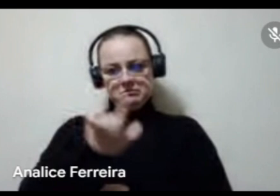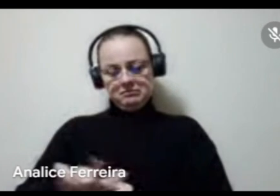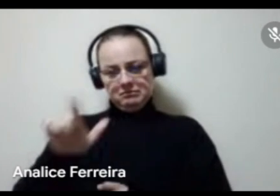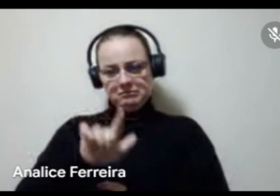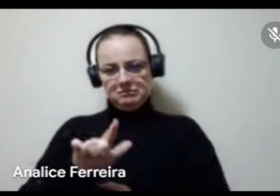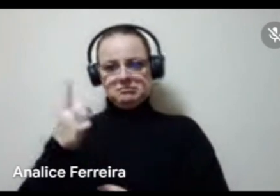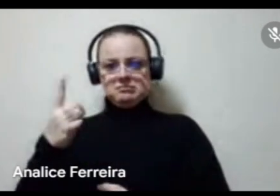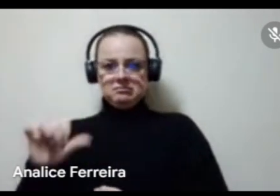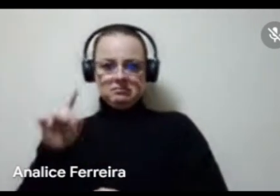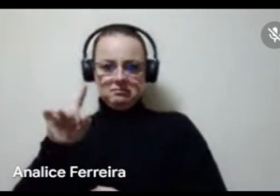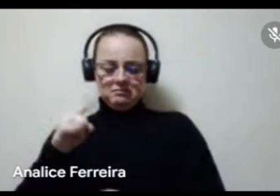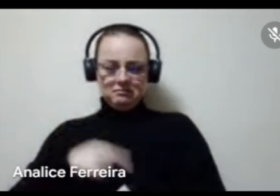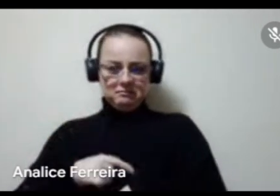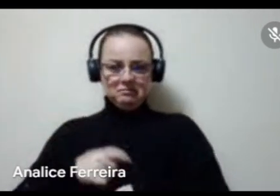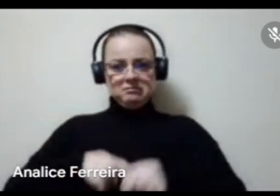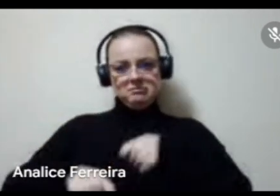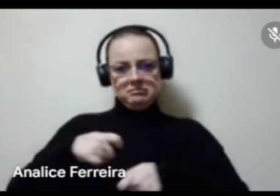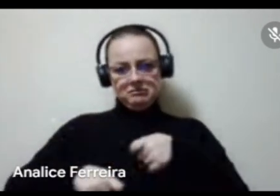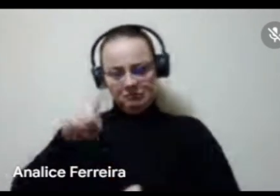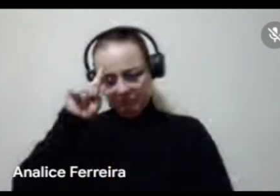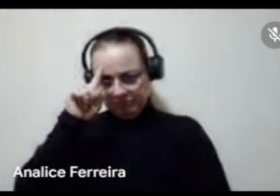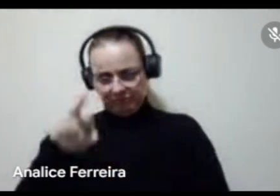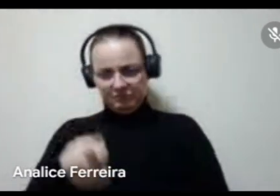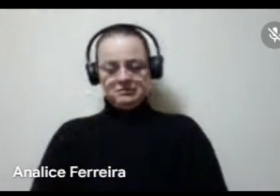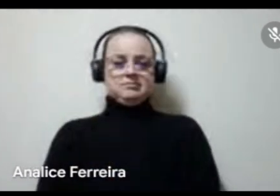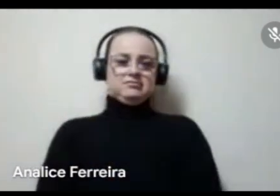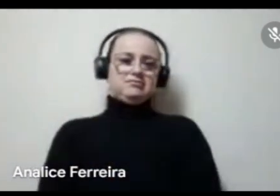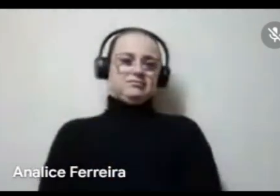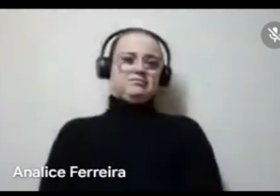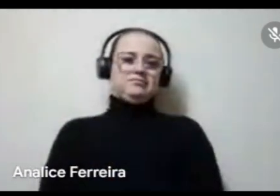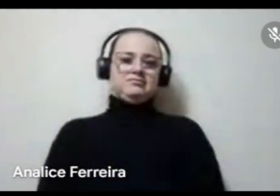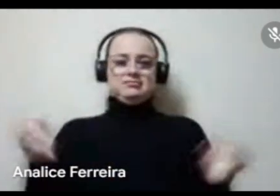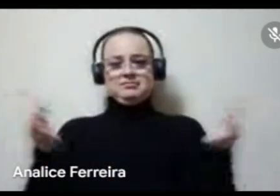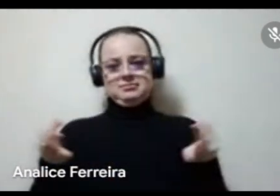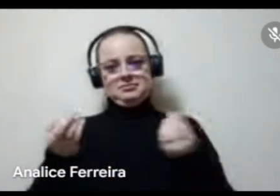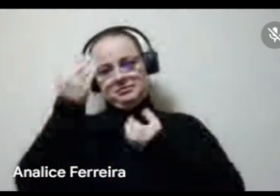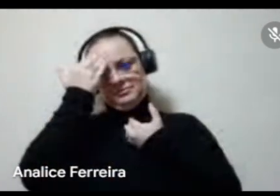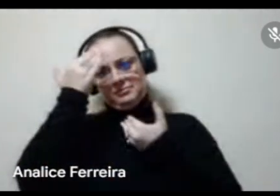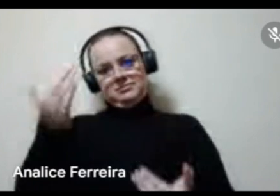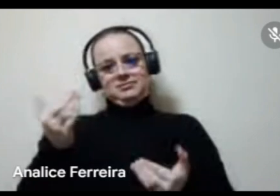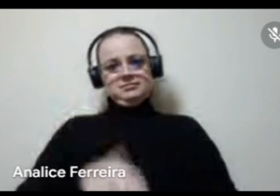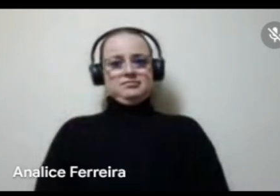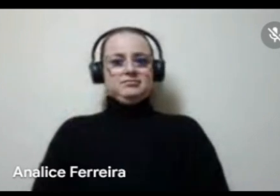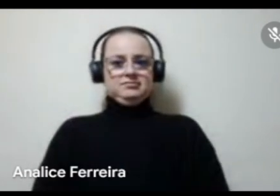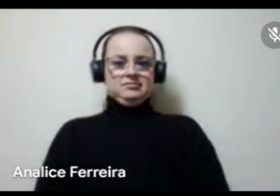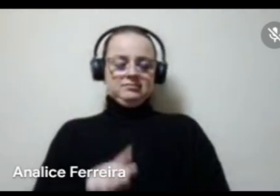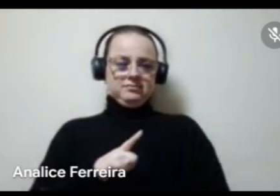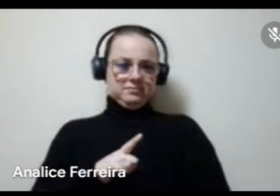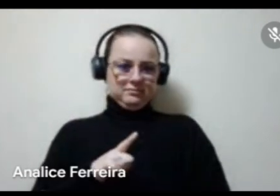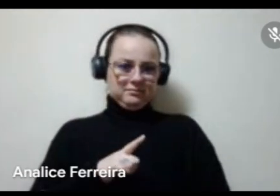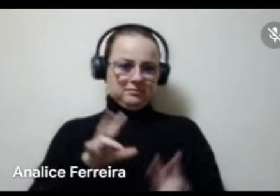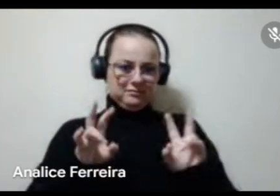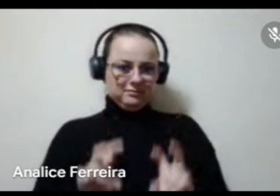às 19 horas vai ser a de economia criativa. Isso, perfeito, obrigada, Jaciana, isso mesmo, temos lá